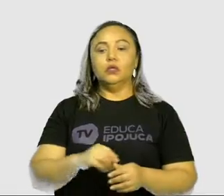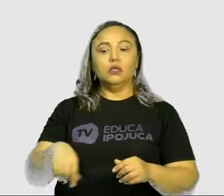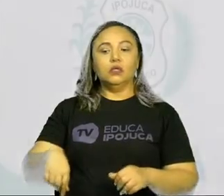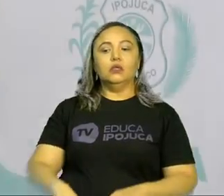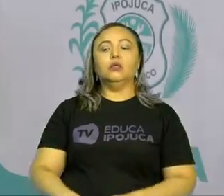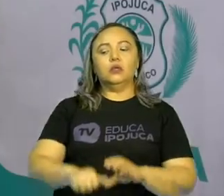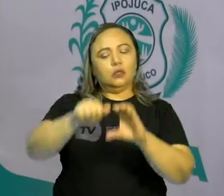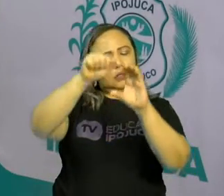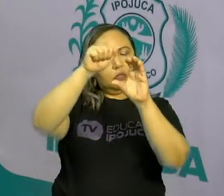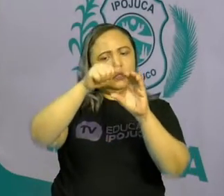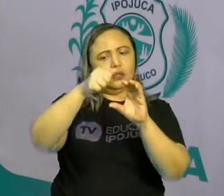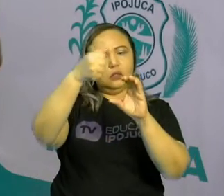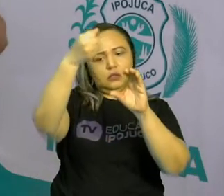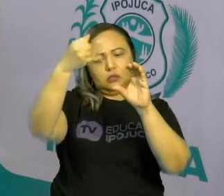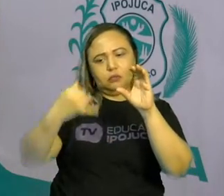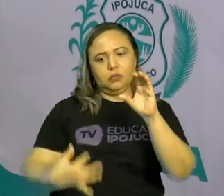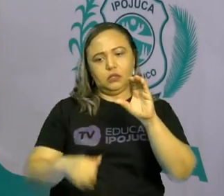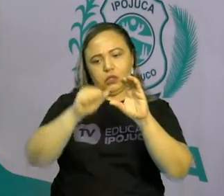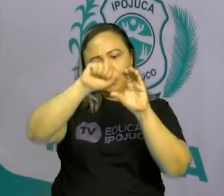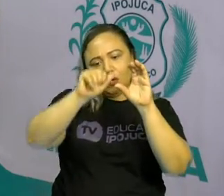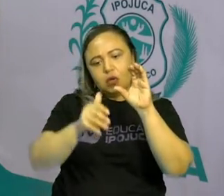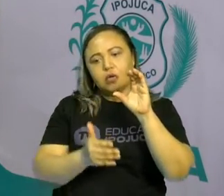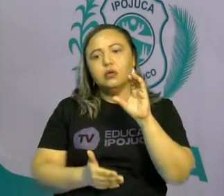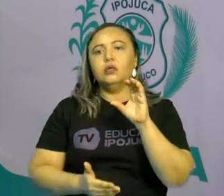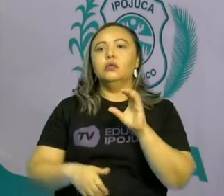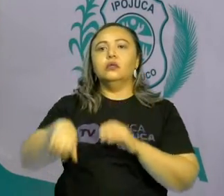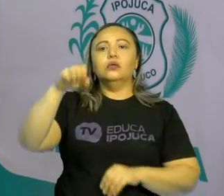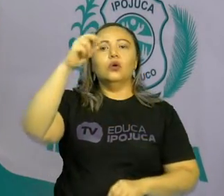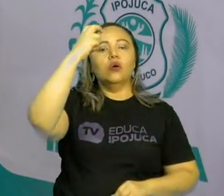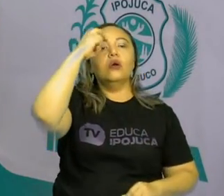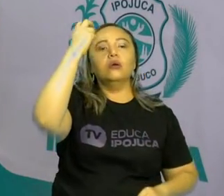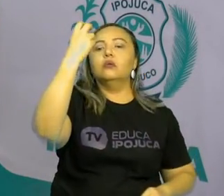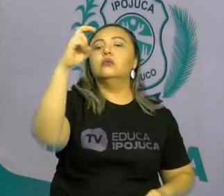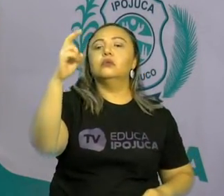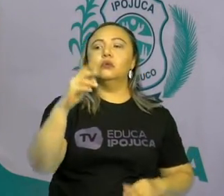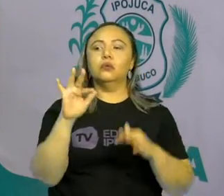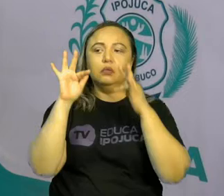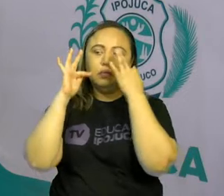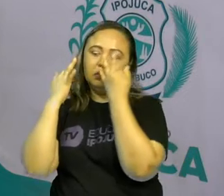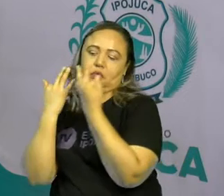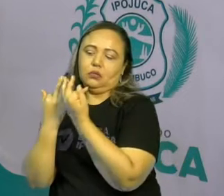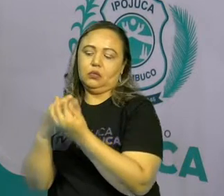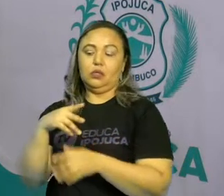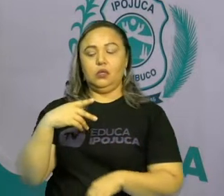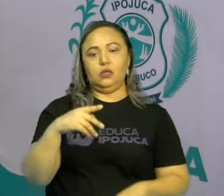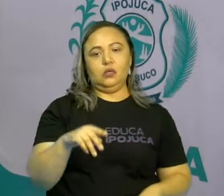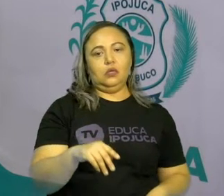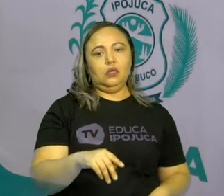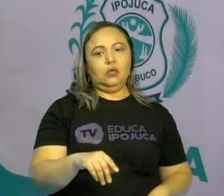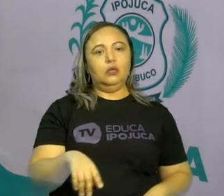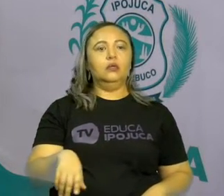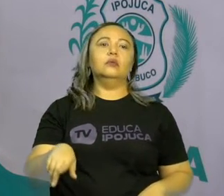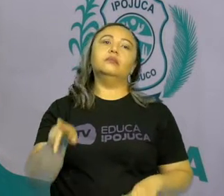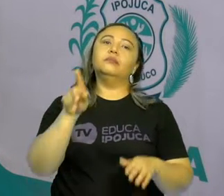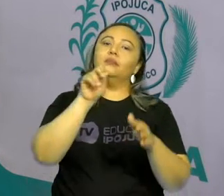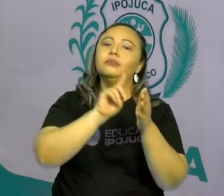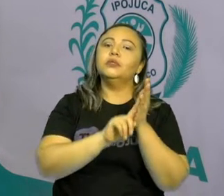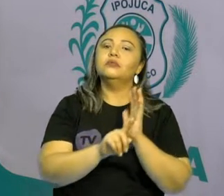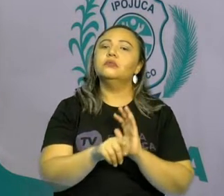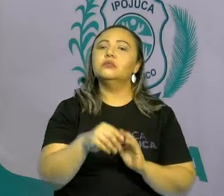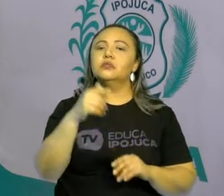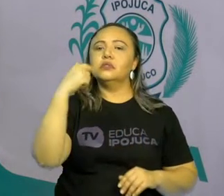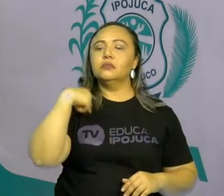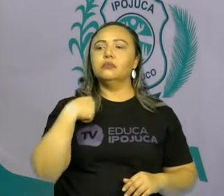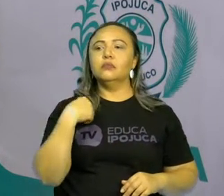Olha aí, bom saber. Será que a minha família tem algum aspecto